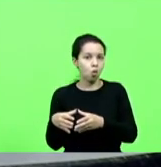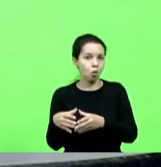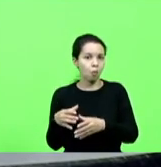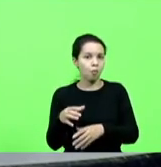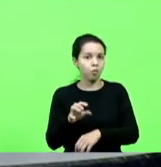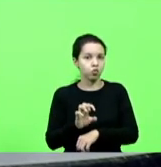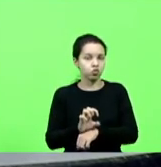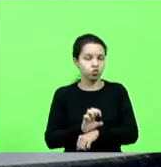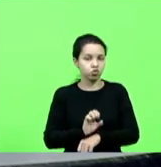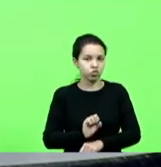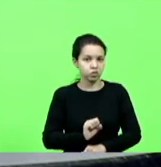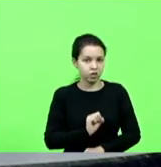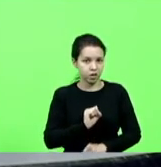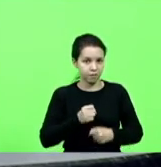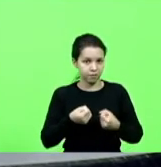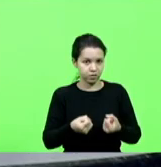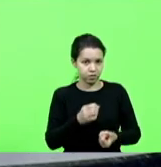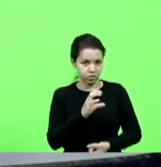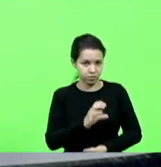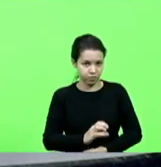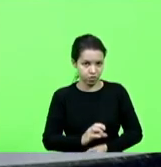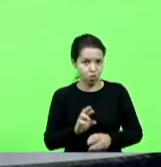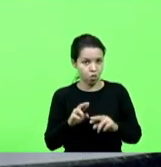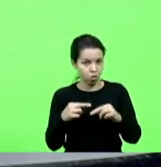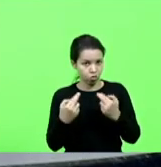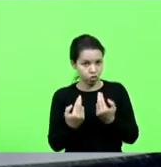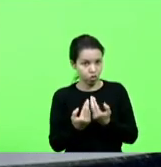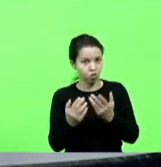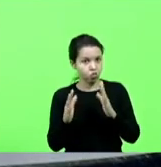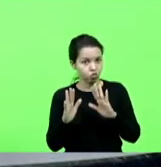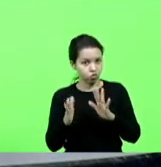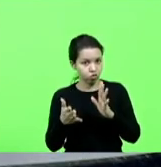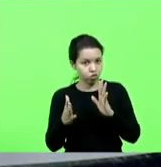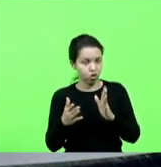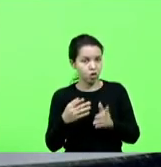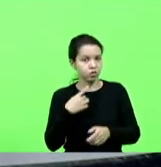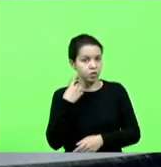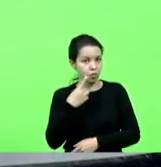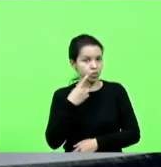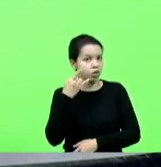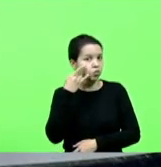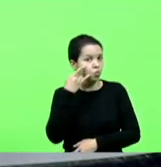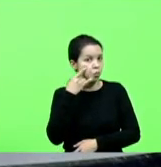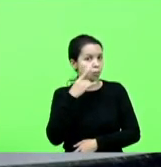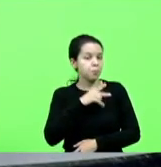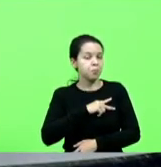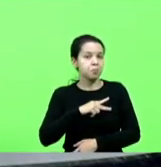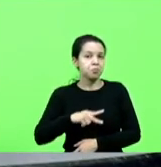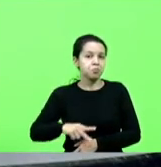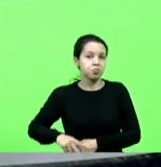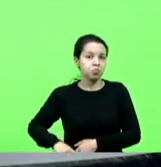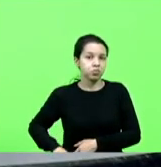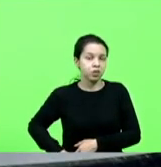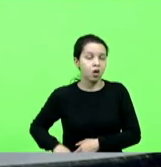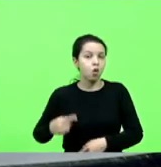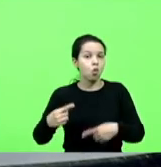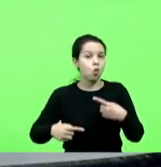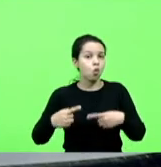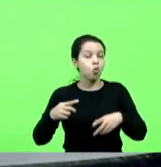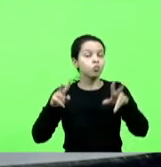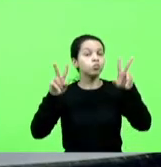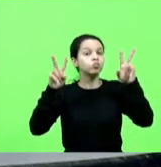se reuniu com o presidente Mauro de Nadal, uma reunião excepcional cuja pauta era justamente a